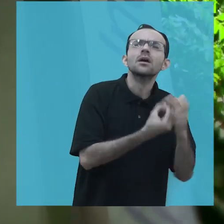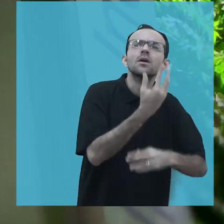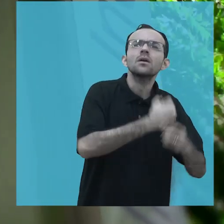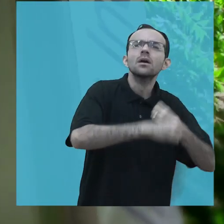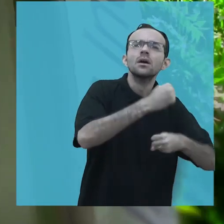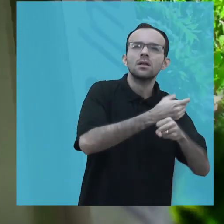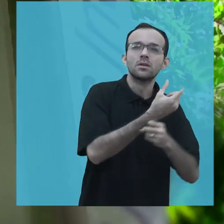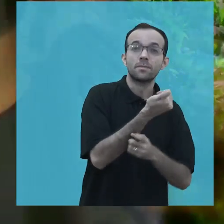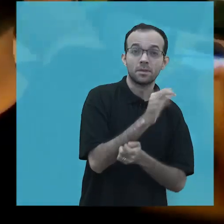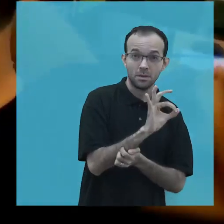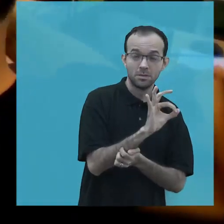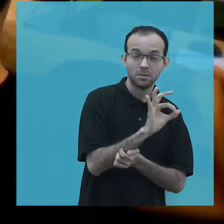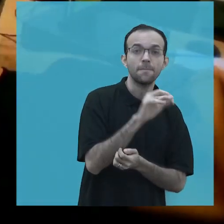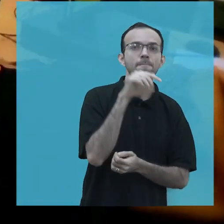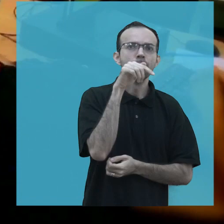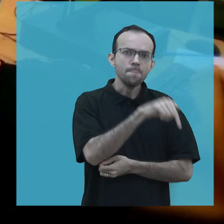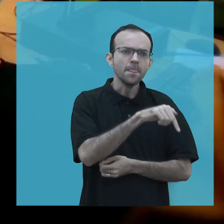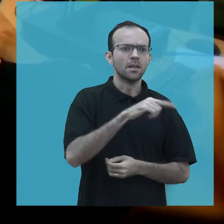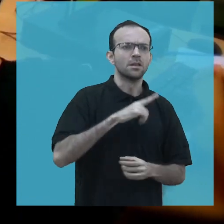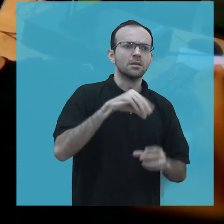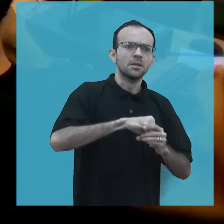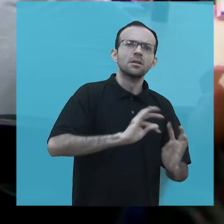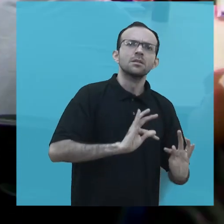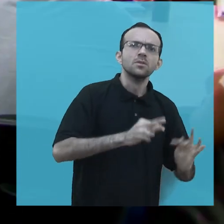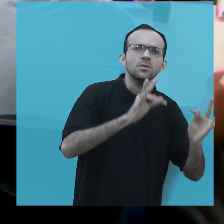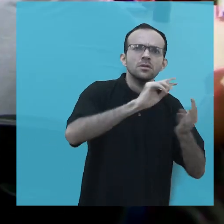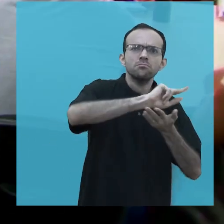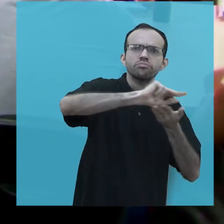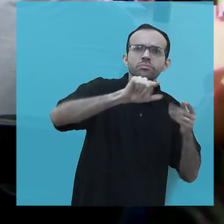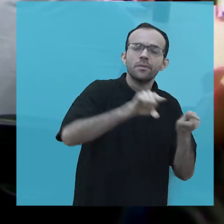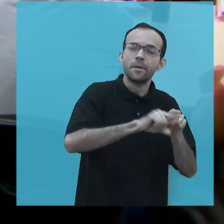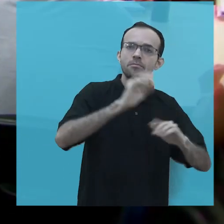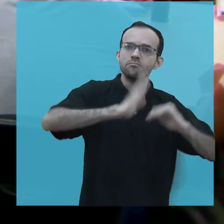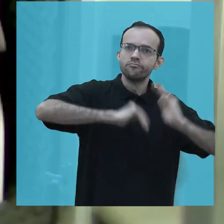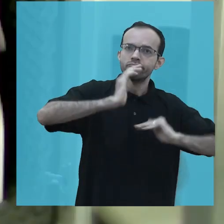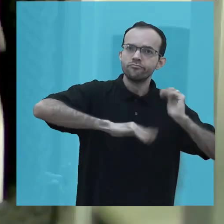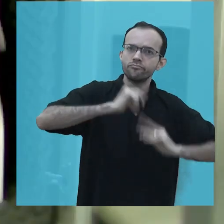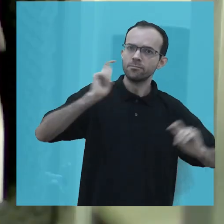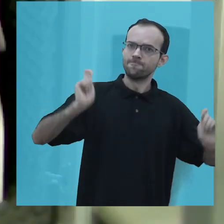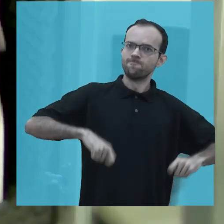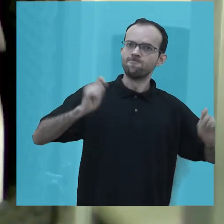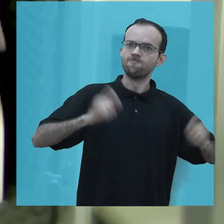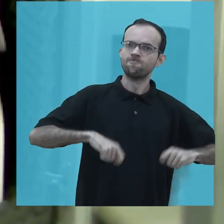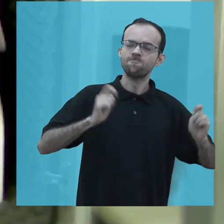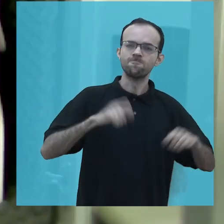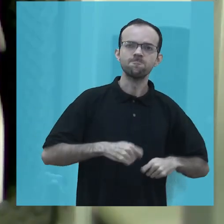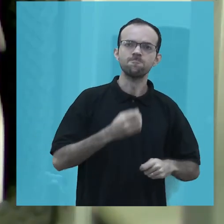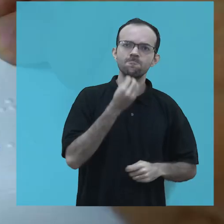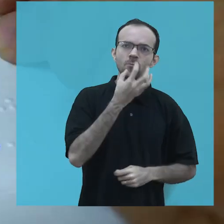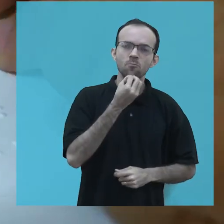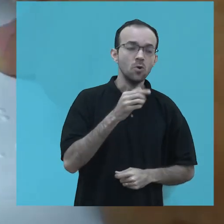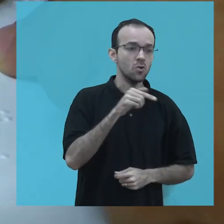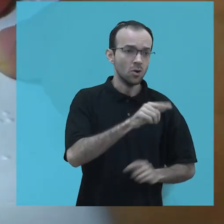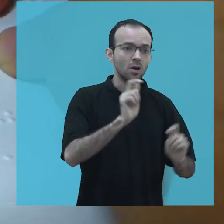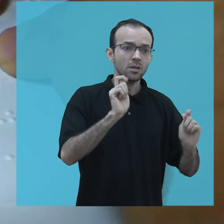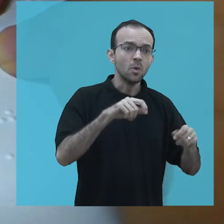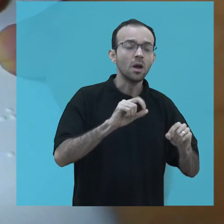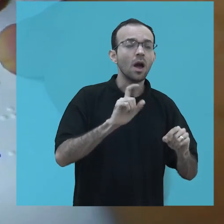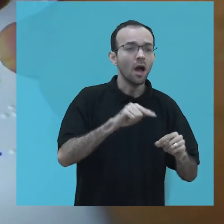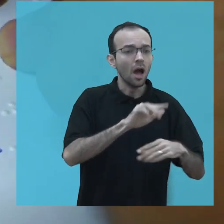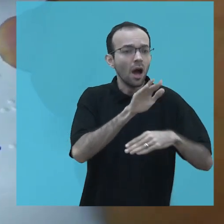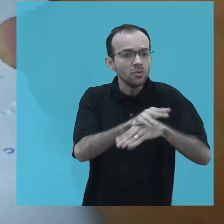Secretaria de Acessibilidade desde 2010. O núcleo dispõe de diversas tecnologias e profissionais